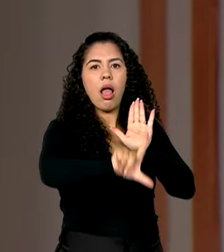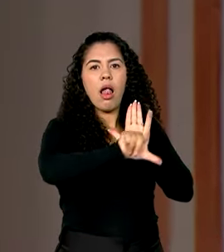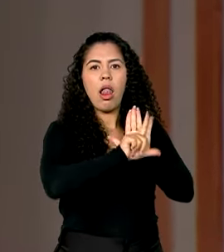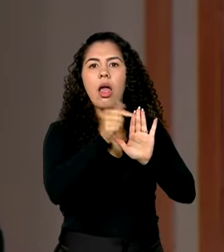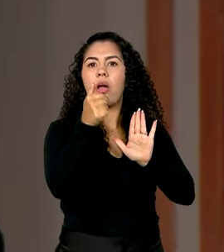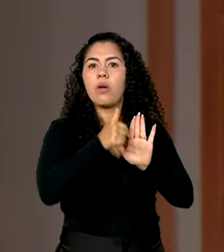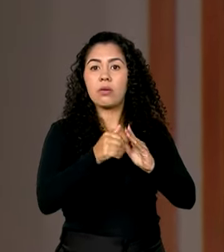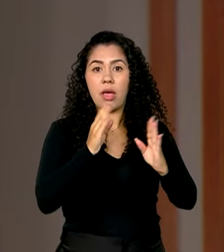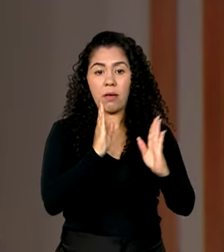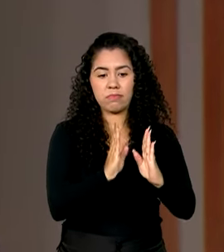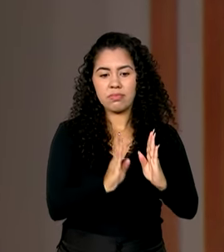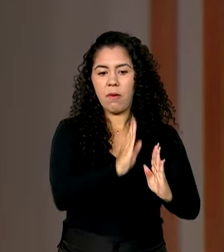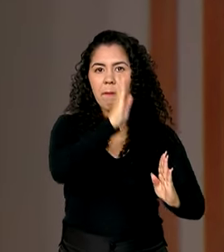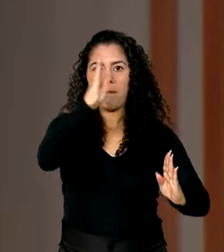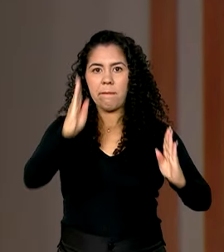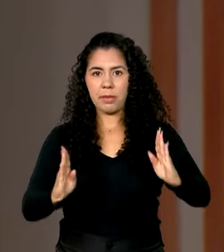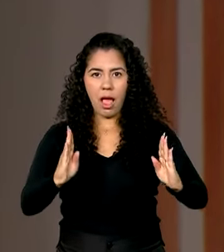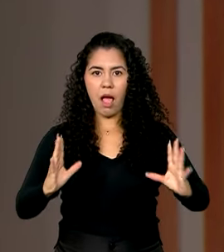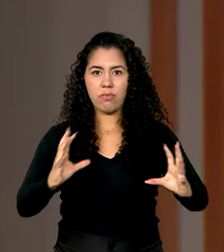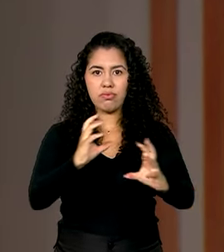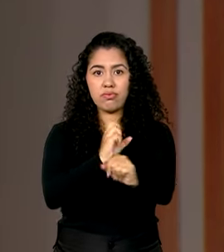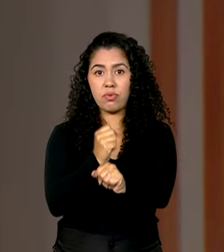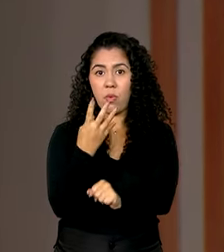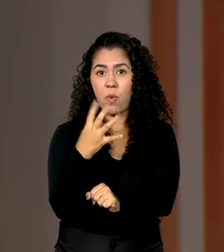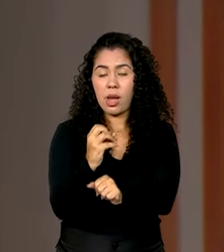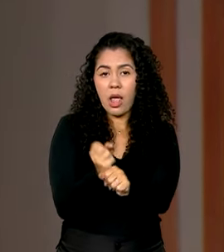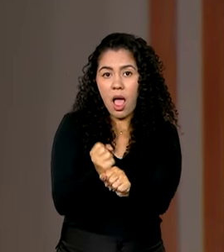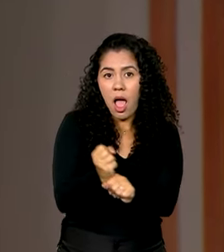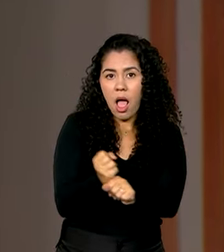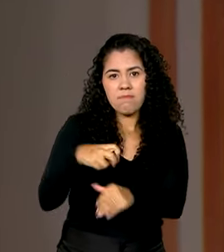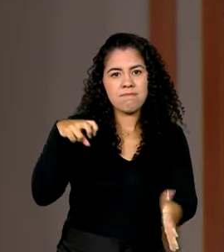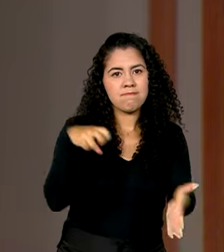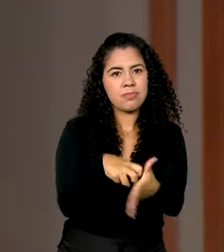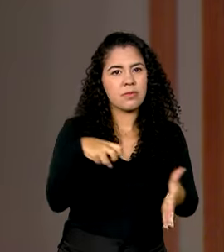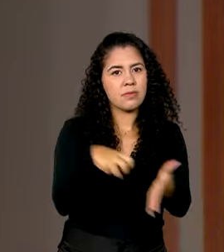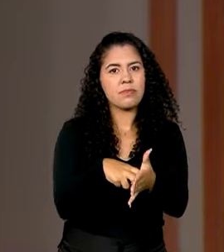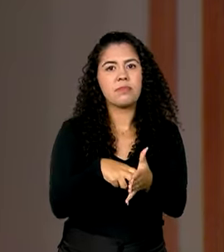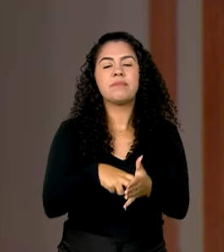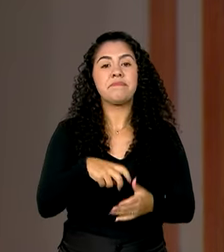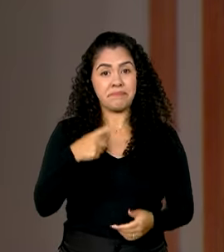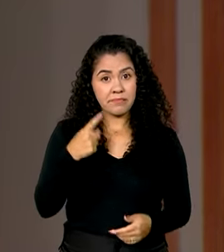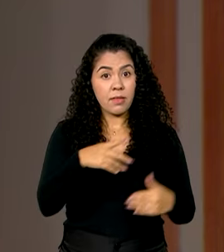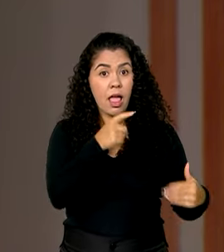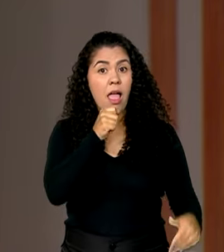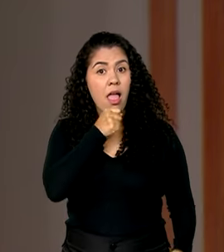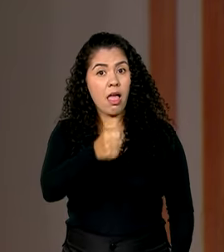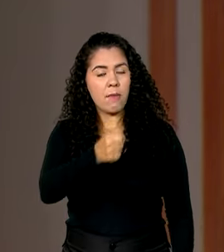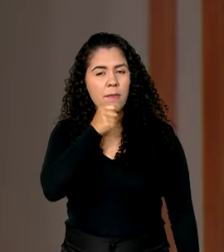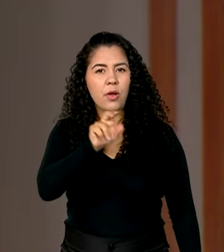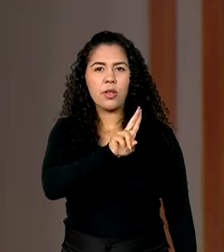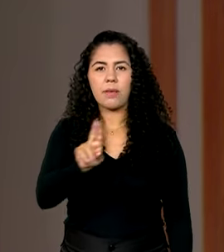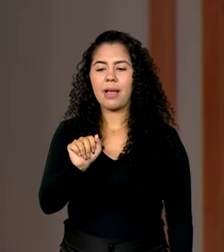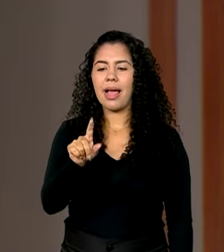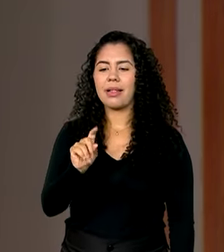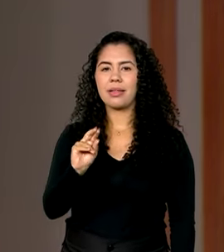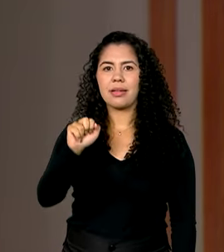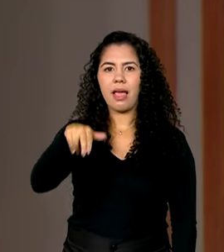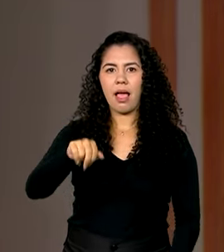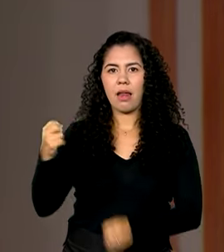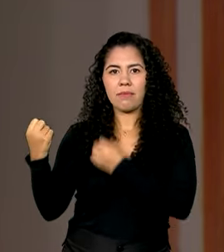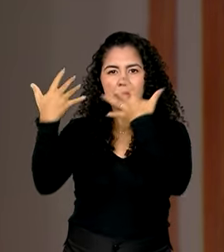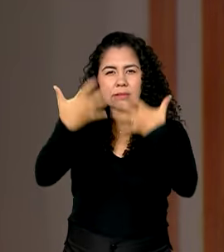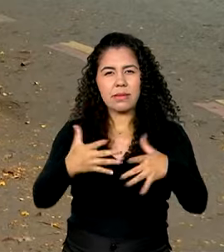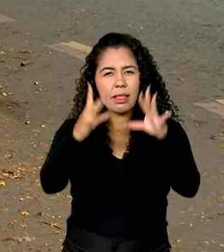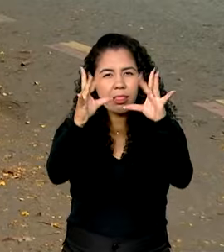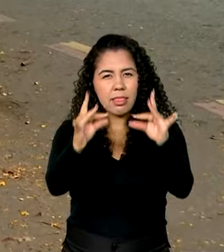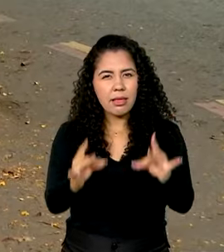40 anos a punição para esse tipo de crime. É a maior prevista no Código Penal. A repórter Adriana Natale tem os detalhes.